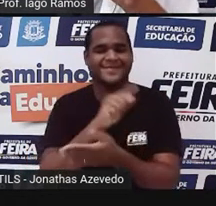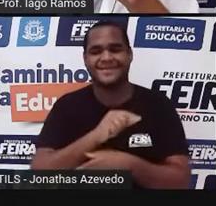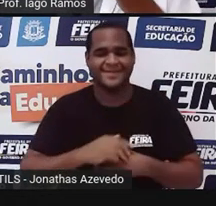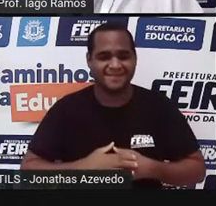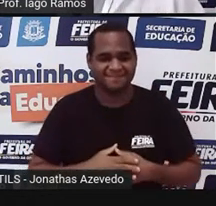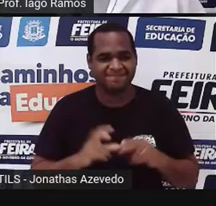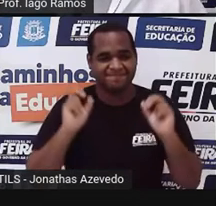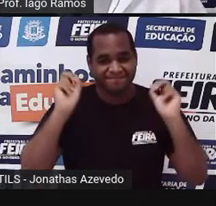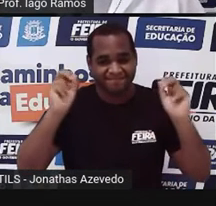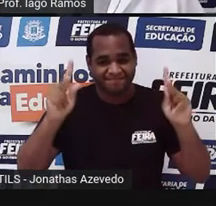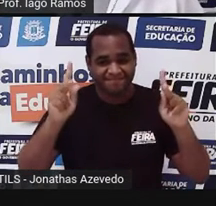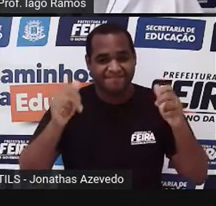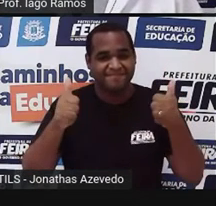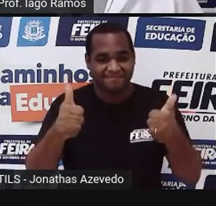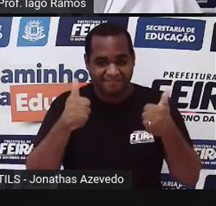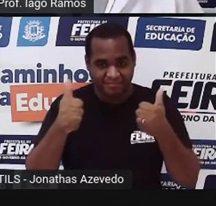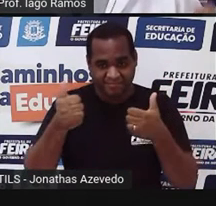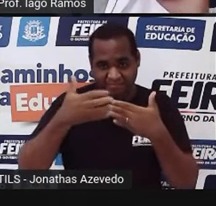seguindo aqui.